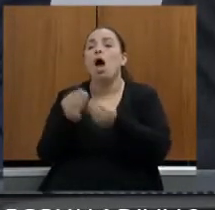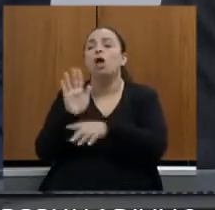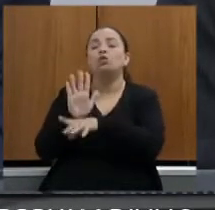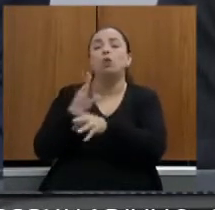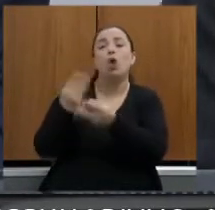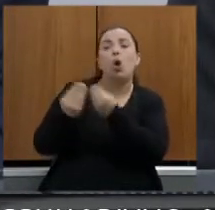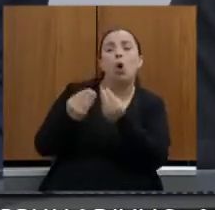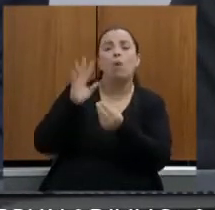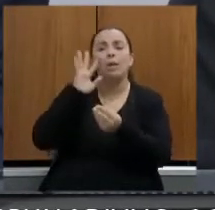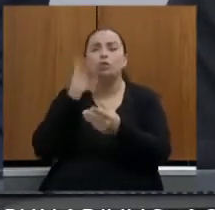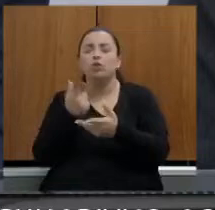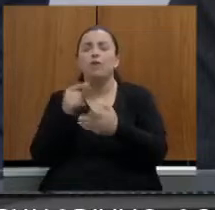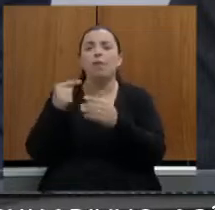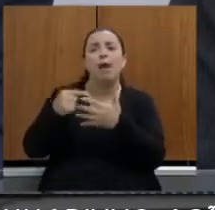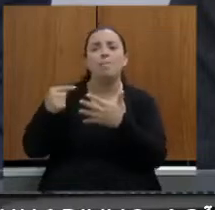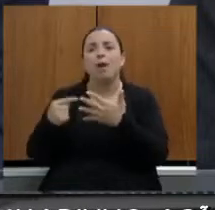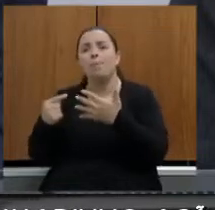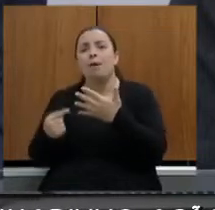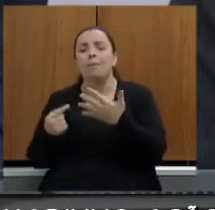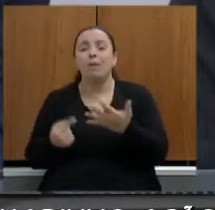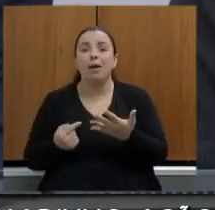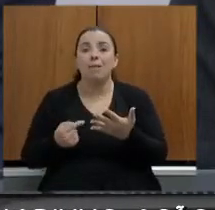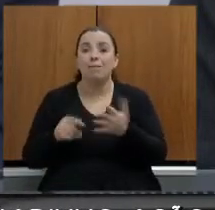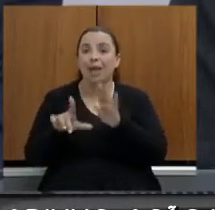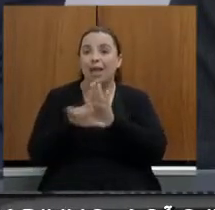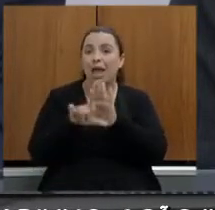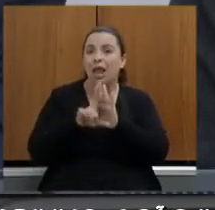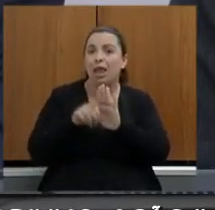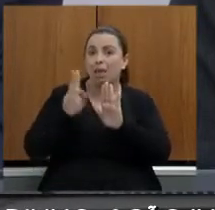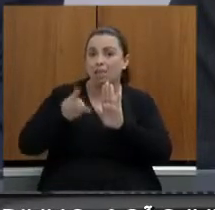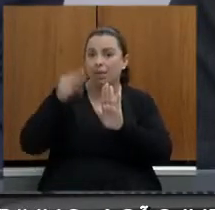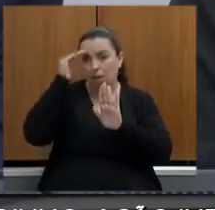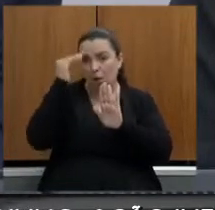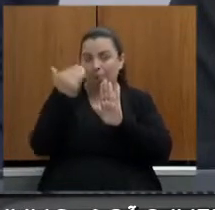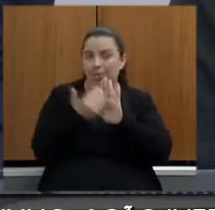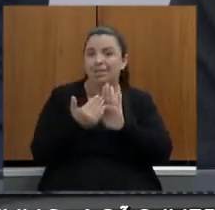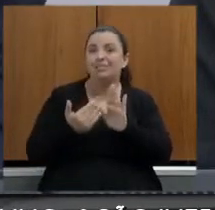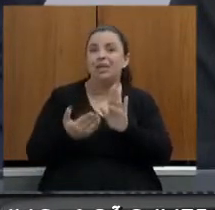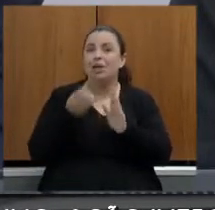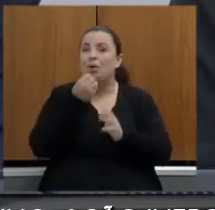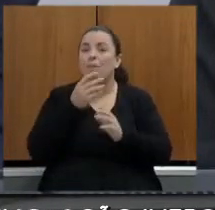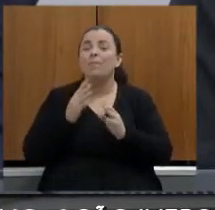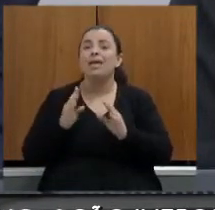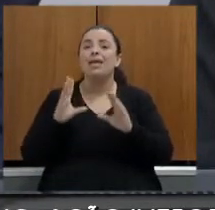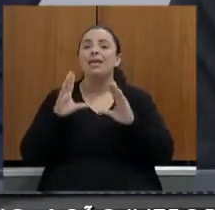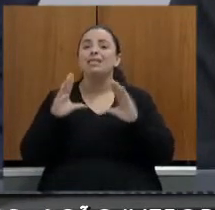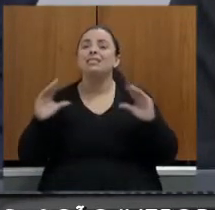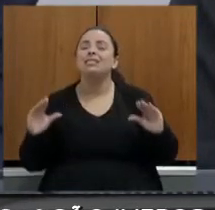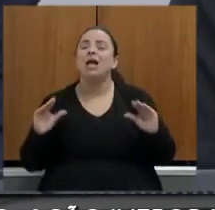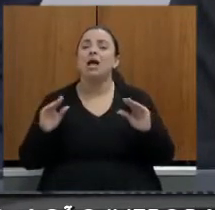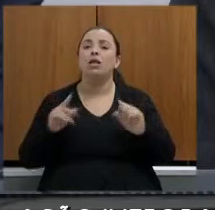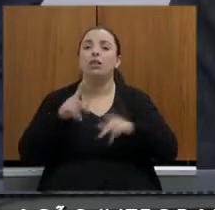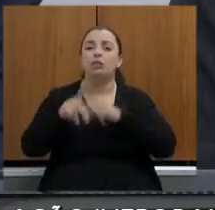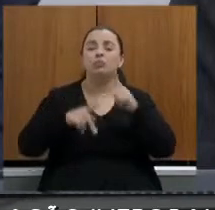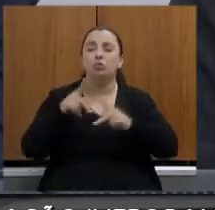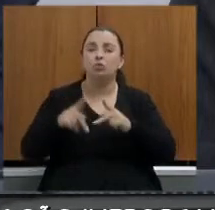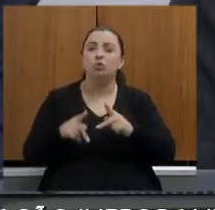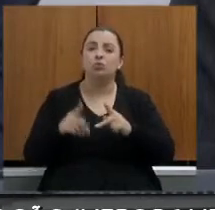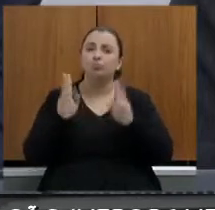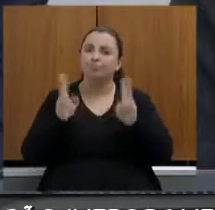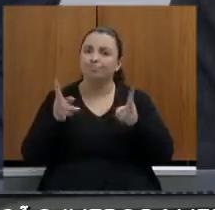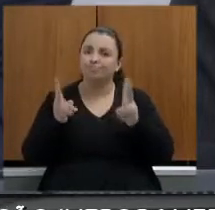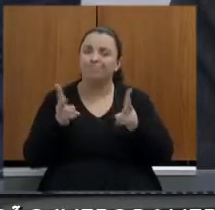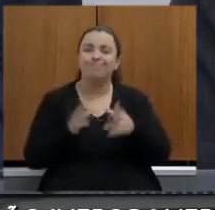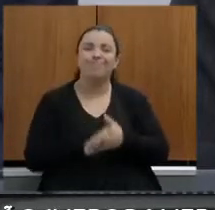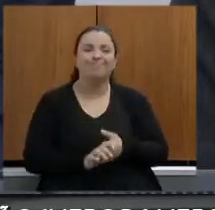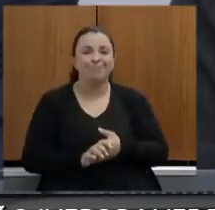que a estrita legalidade seja mantida e para que o bem-estar seja garantido então muito obrigado a Defensoria Pública nós tivemos